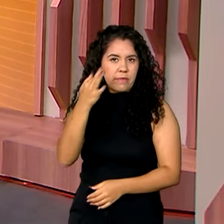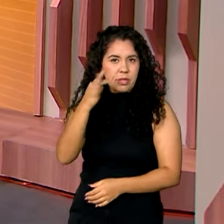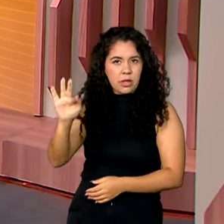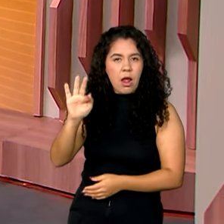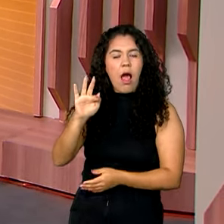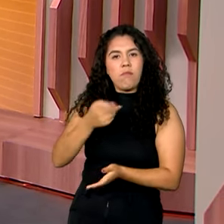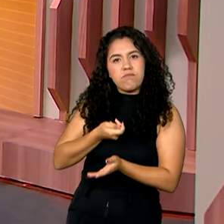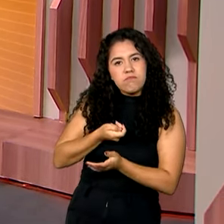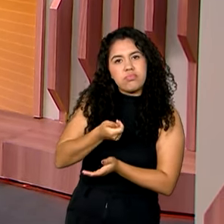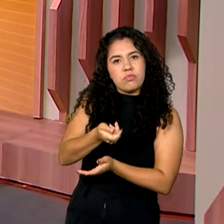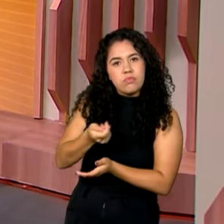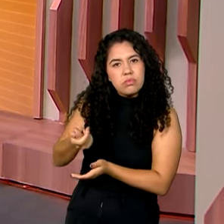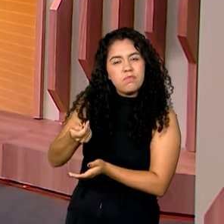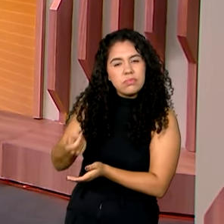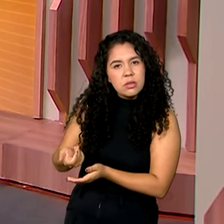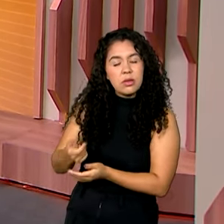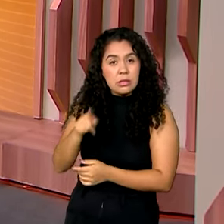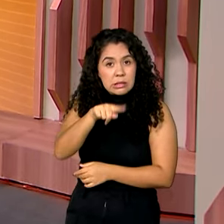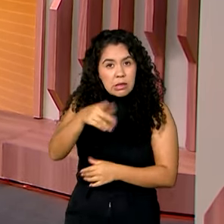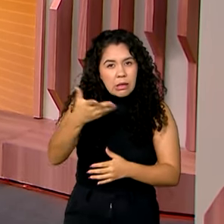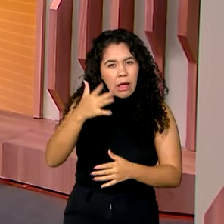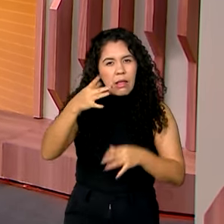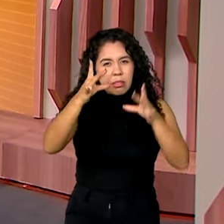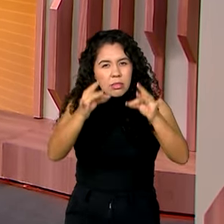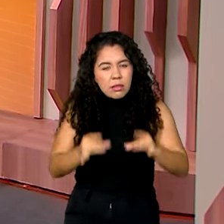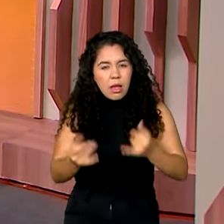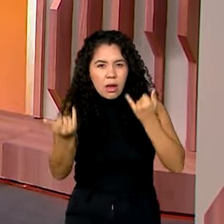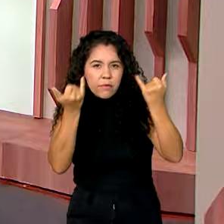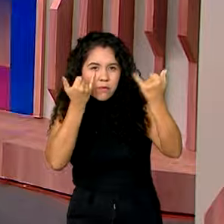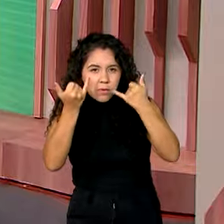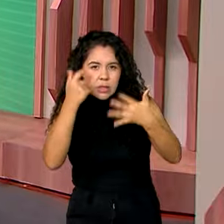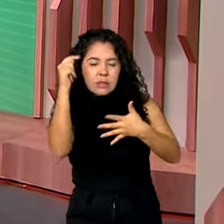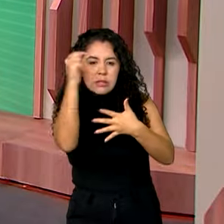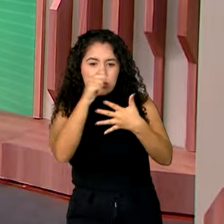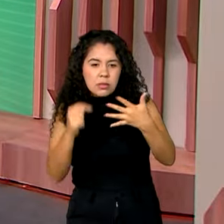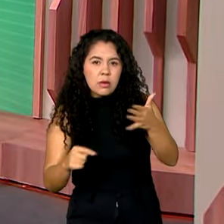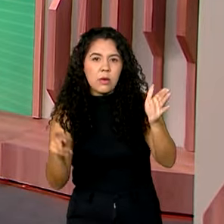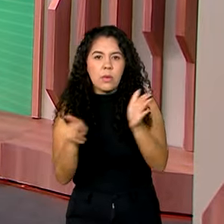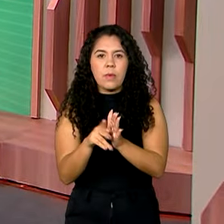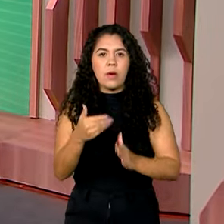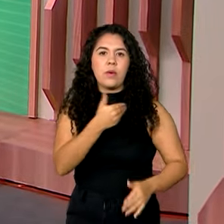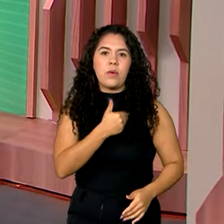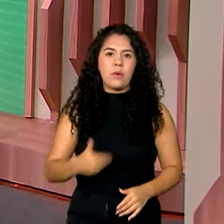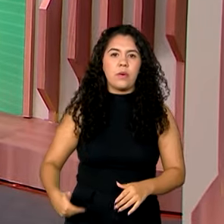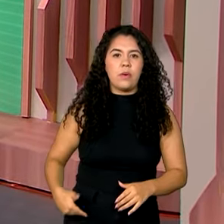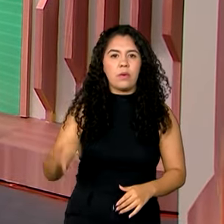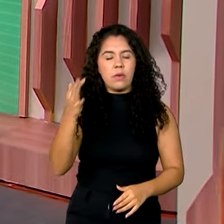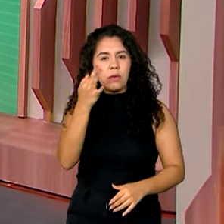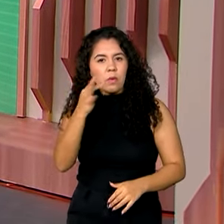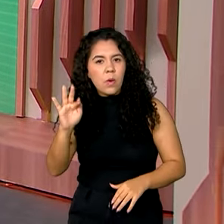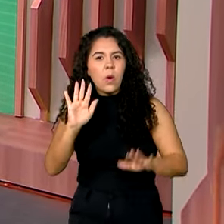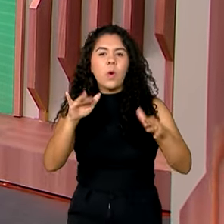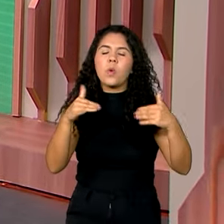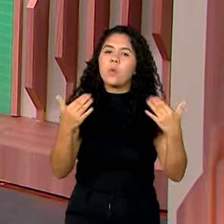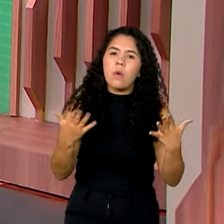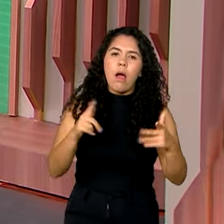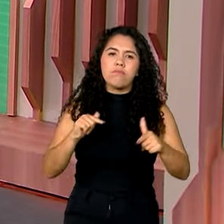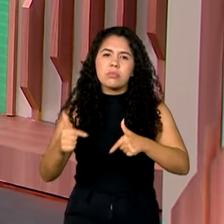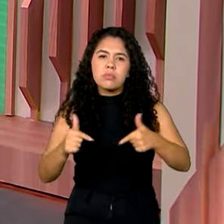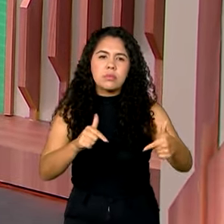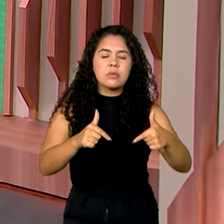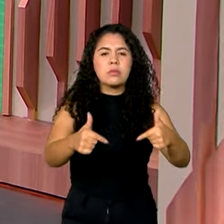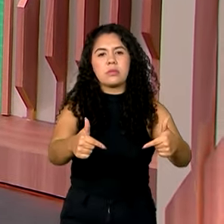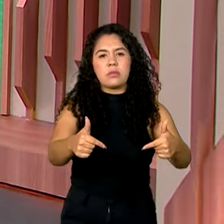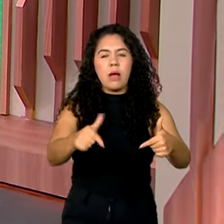básicas de saúde. Se você também quer saber um pouco mais das informações do governo federal, quais são as ações, o que eles estão